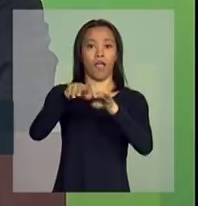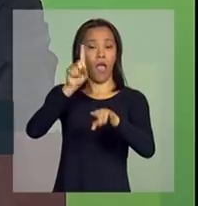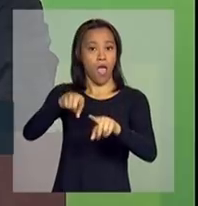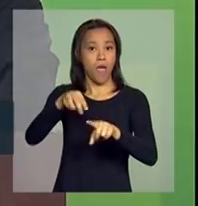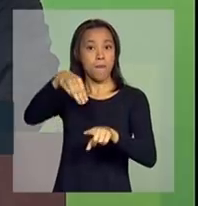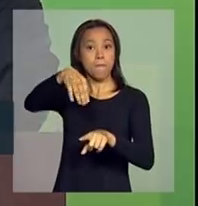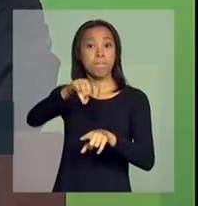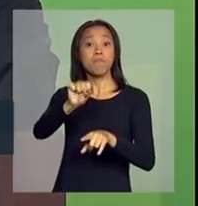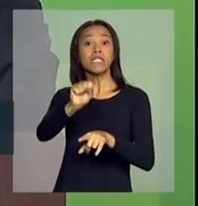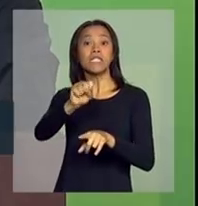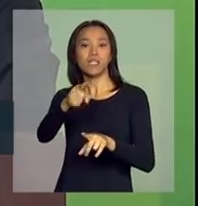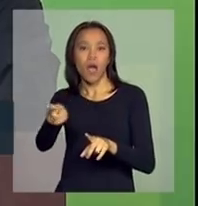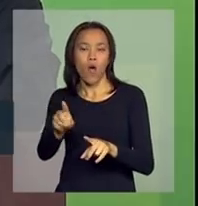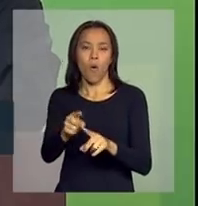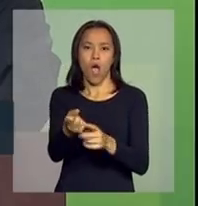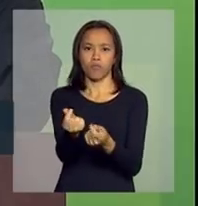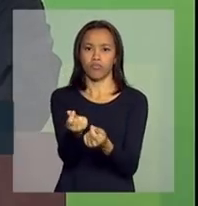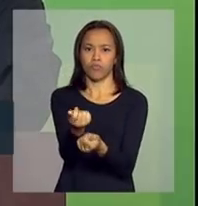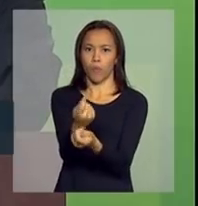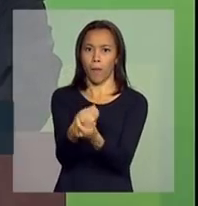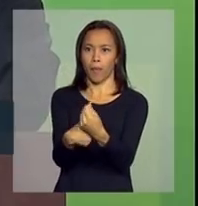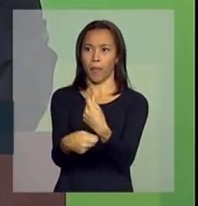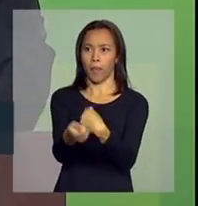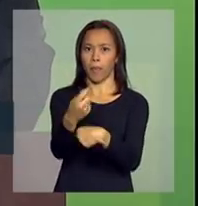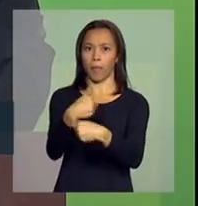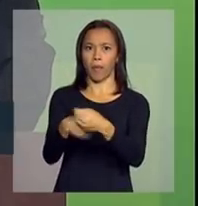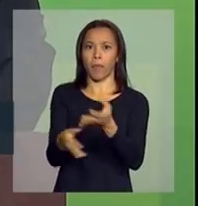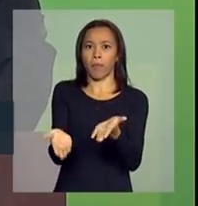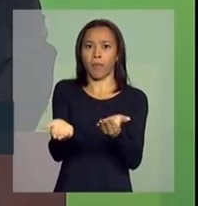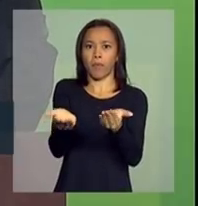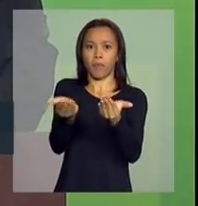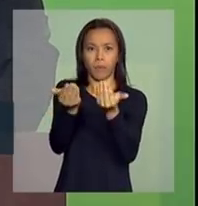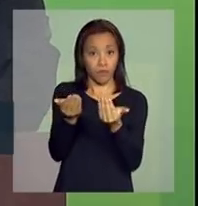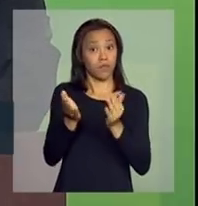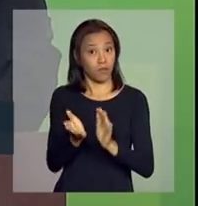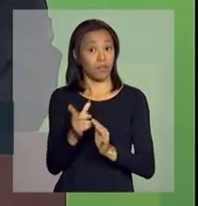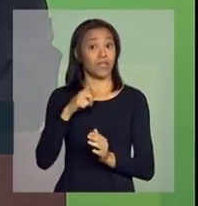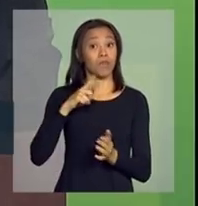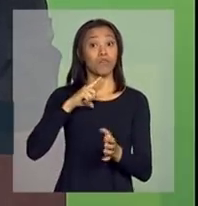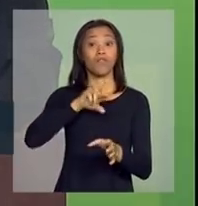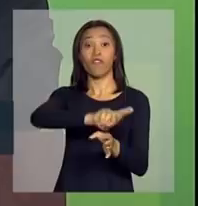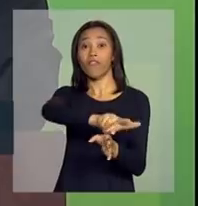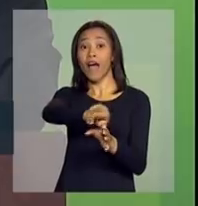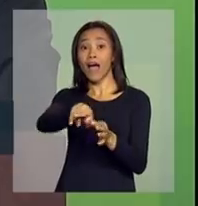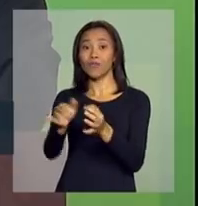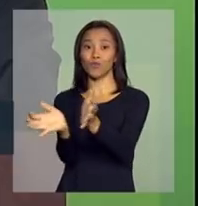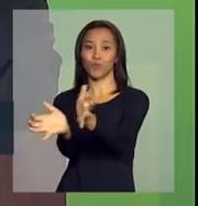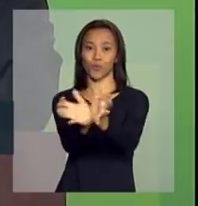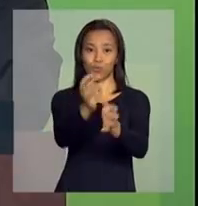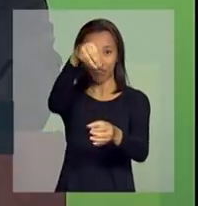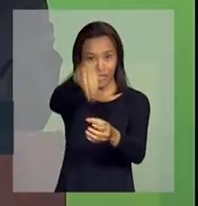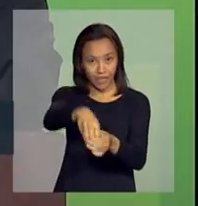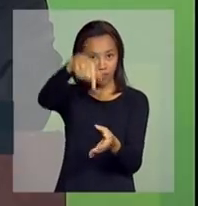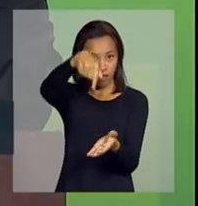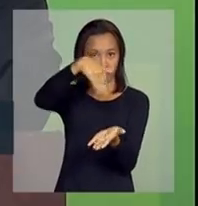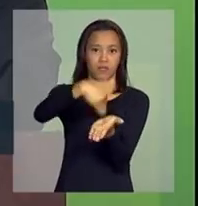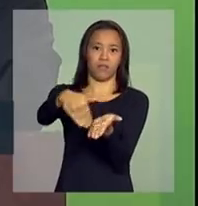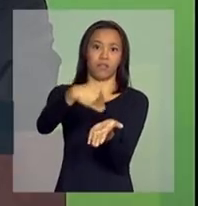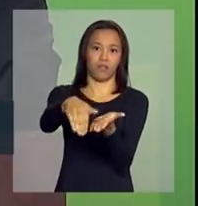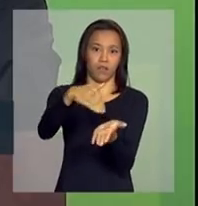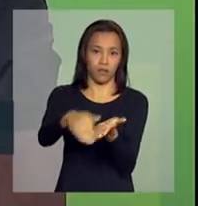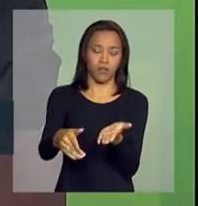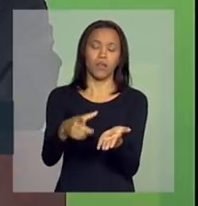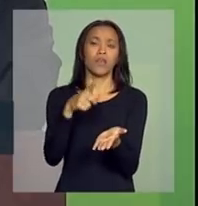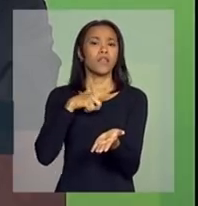aumentar a lucratividade. E aí nós temos os vários departamentos que se integrarão com